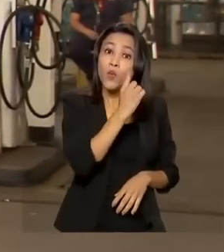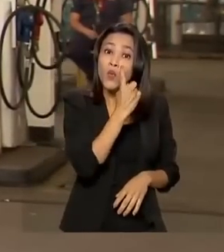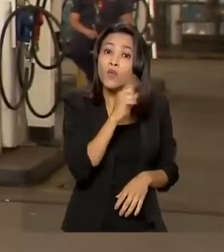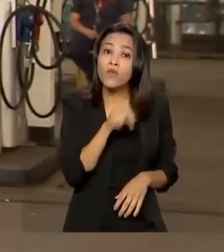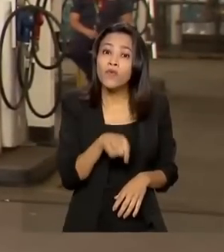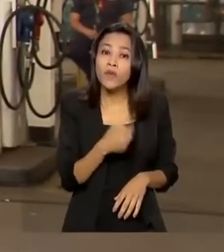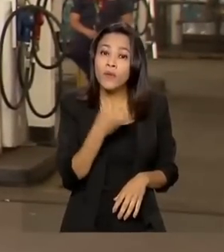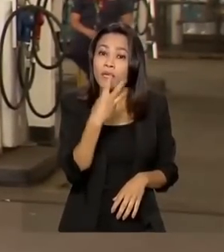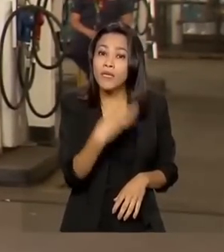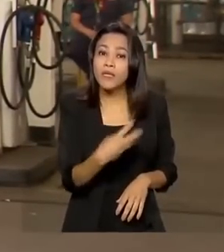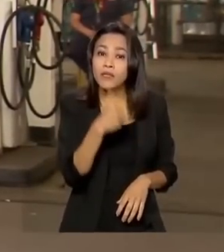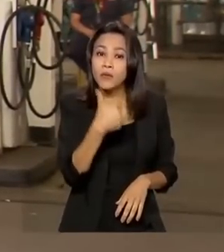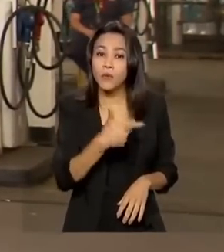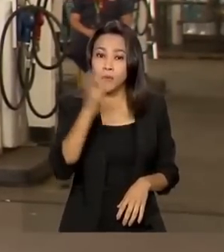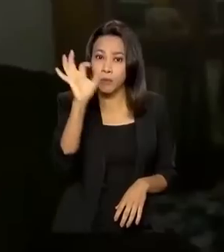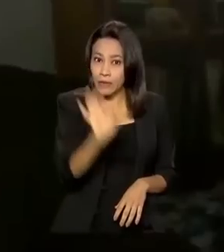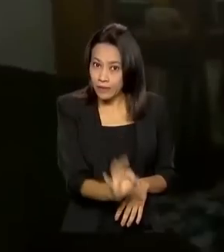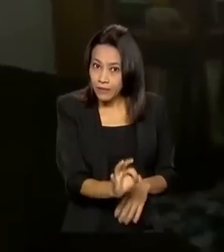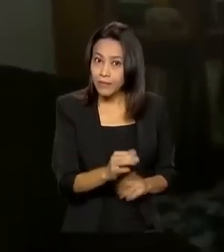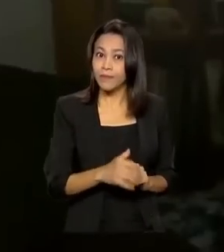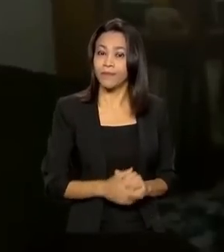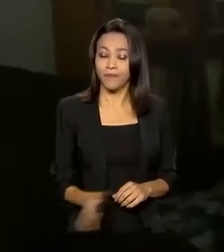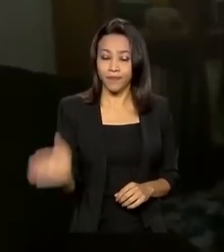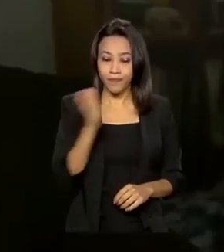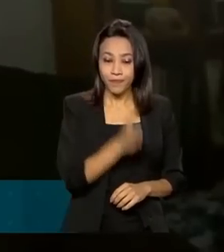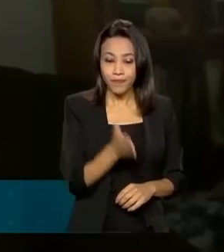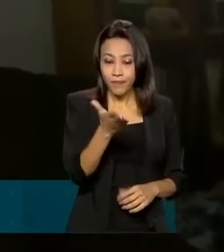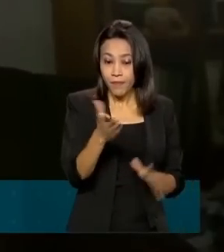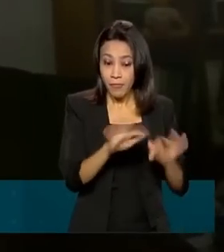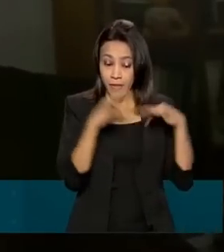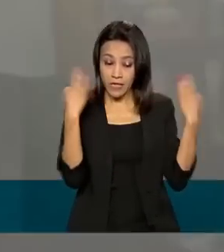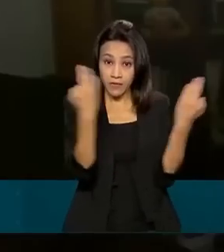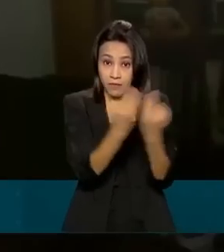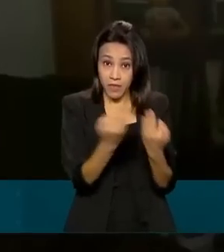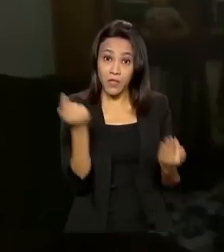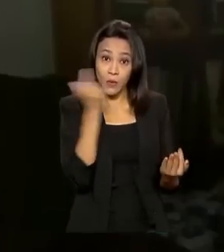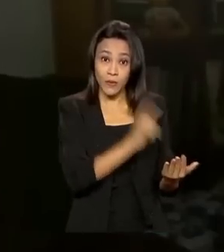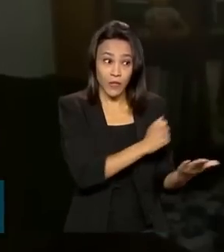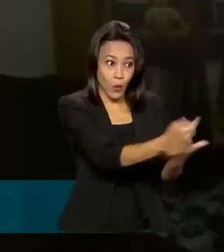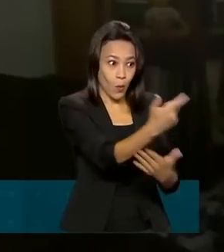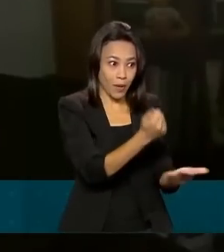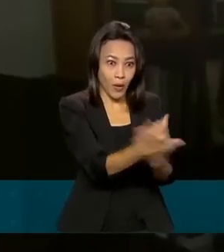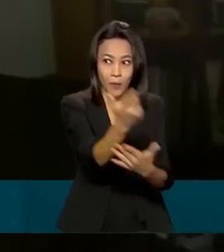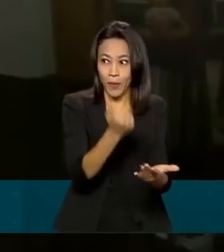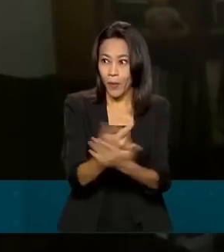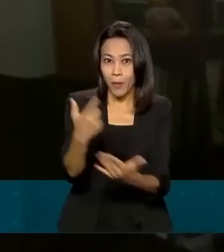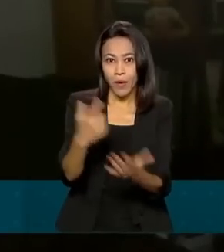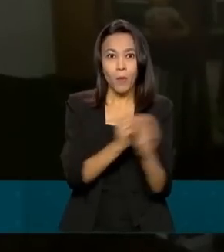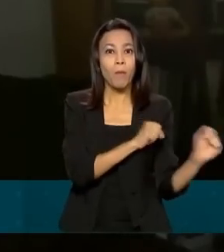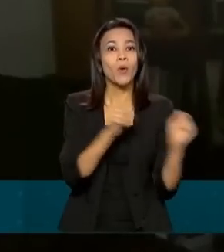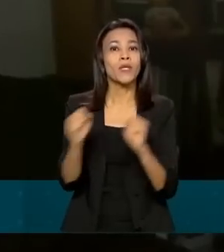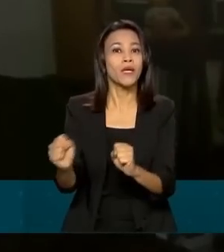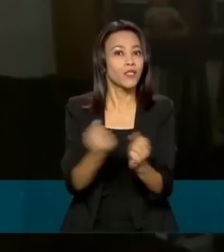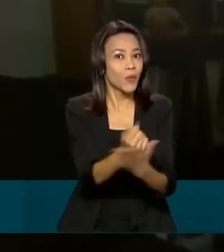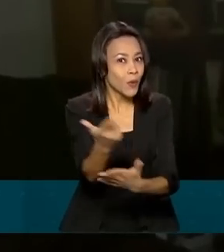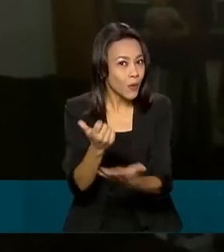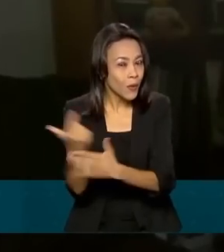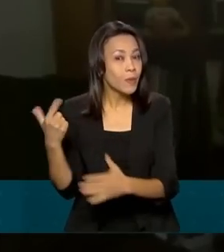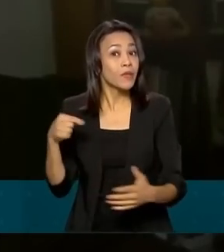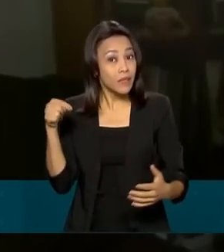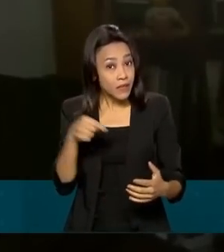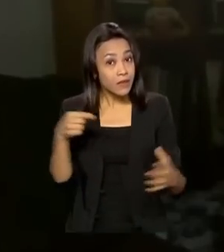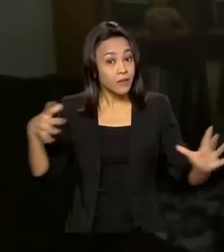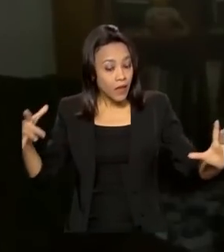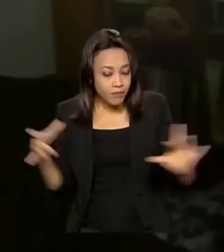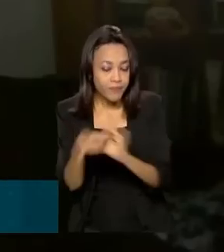,32%. As famílias estão tendo um poder de compra maior. Isso está alinhado com as políticas que o governo vem